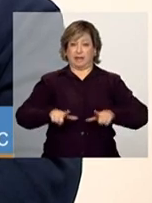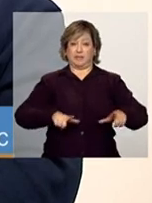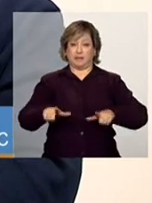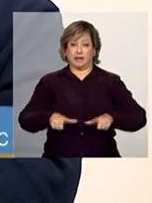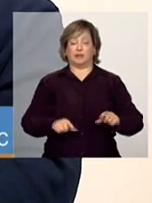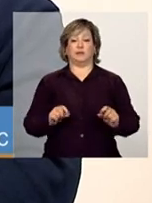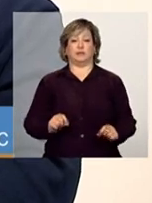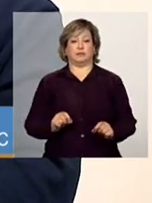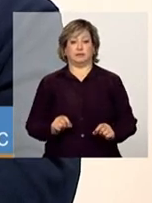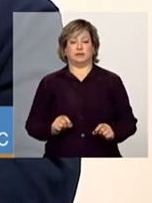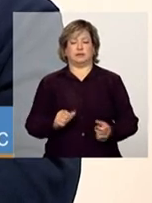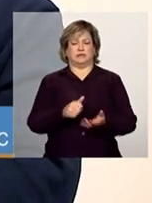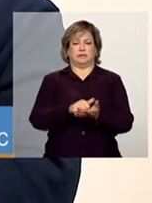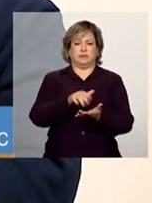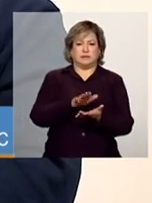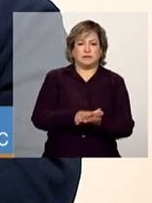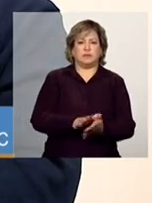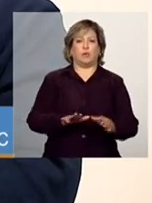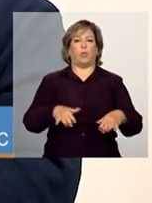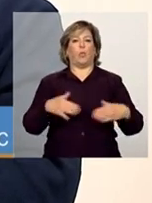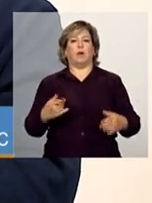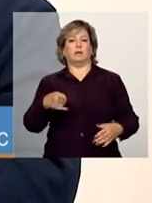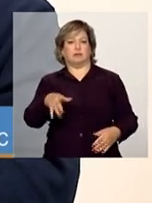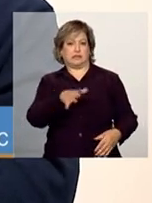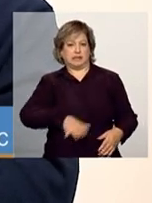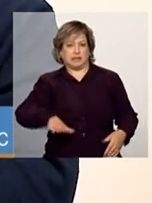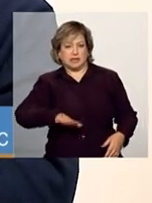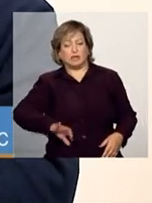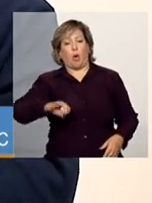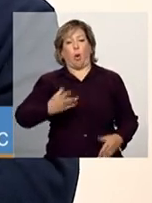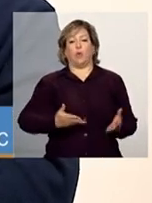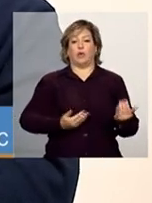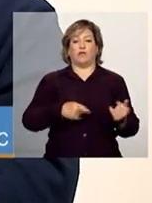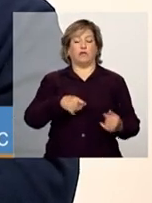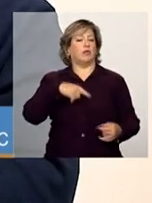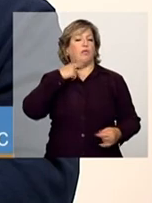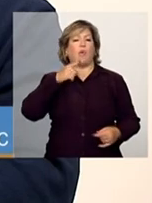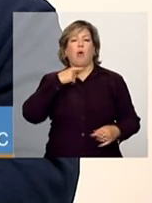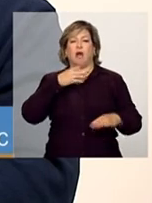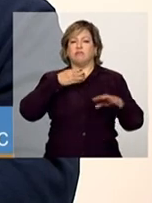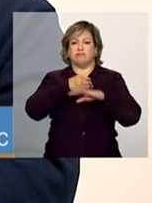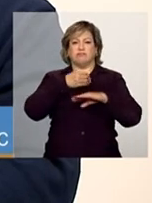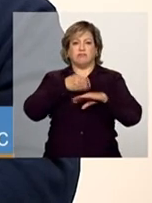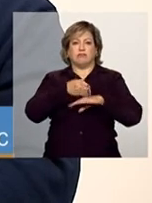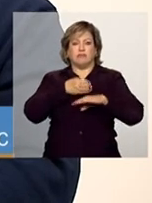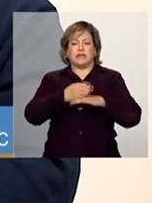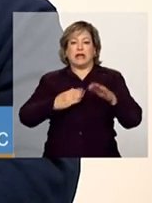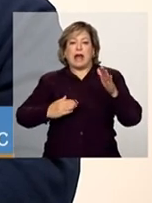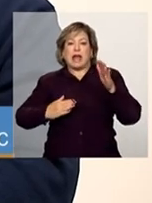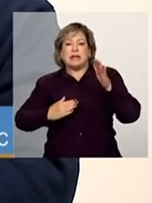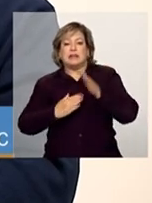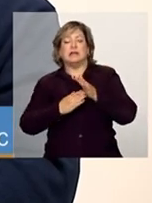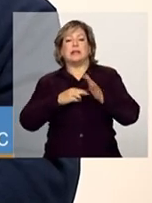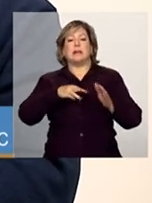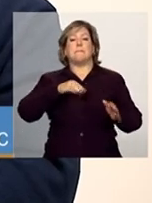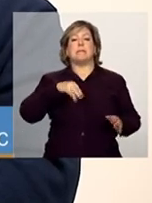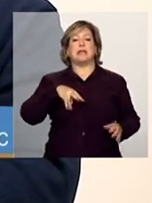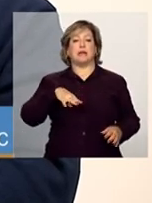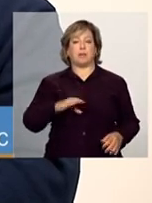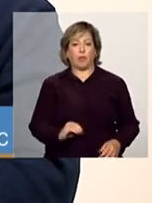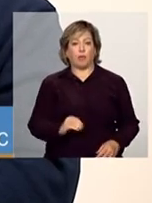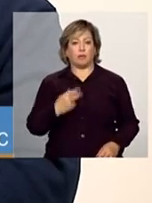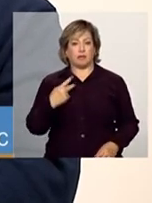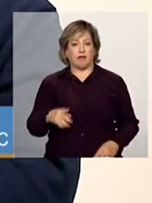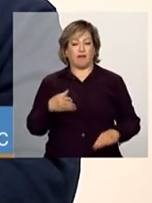de registrar quando a criança ou adolescente não consegue atingir a frequência mínima do programa, isso vem acontecendo desde